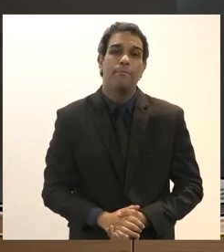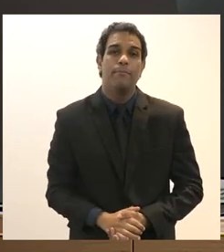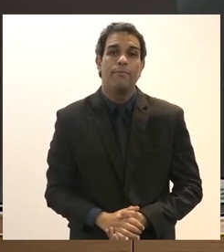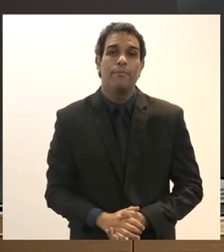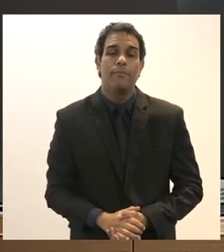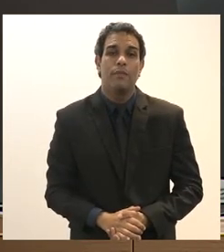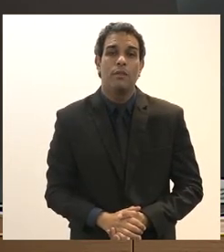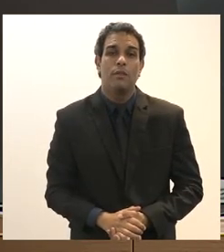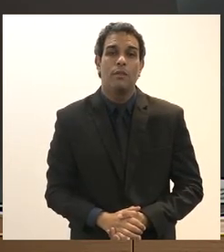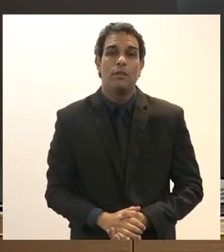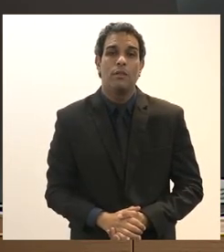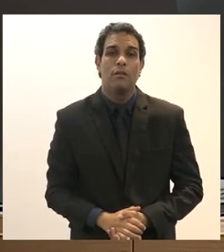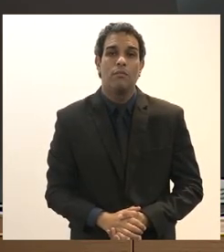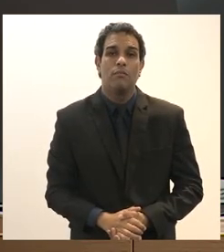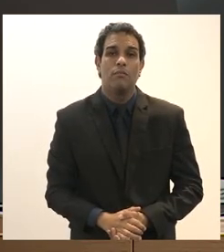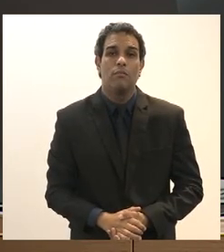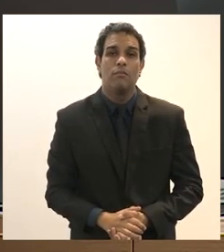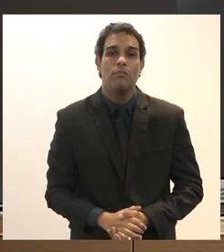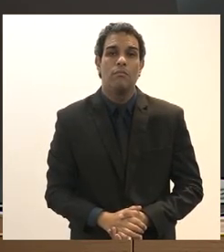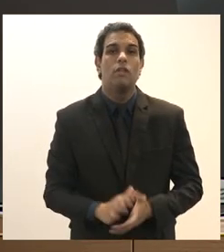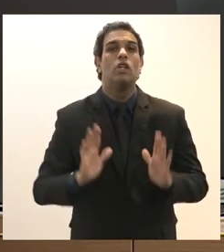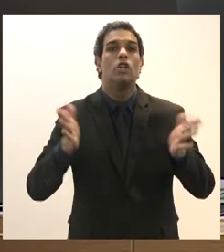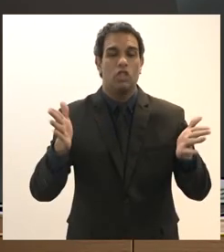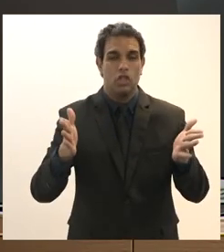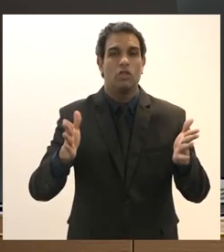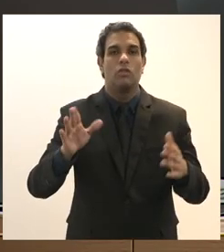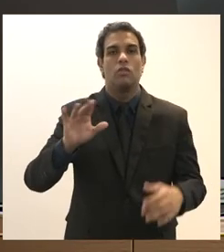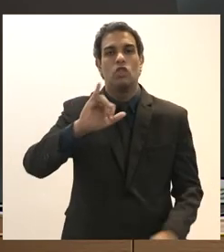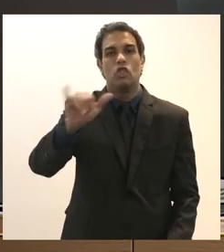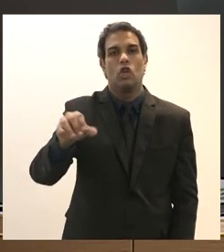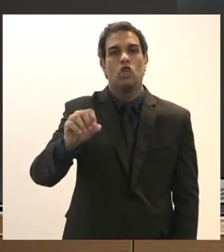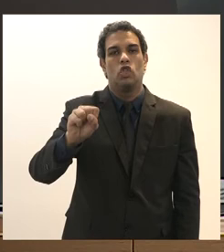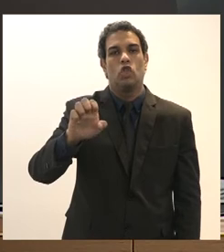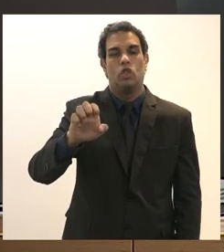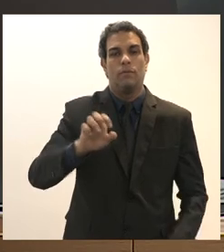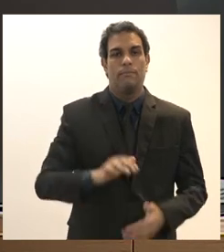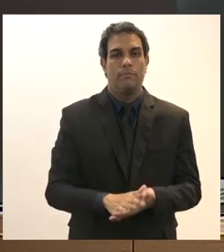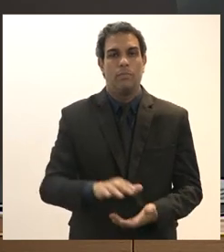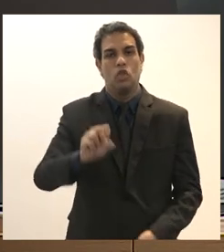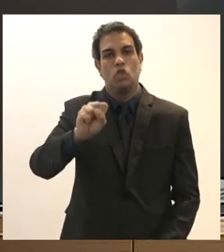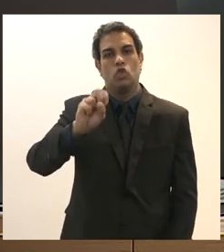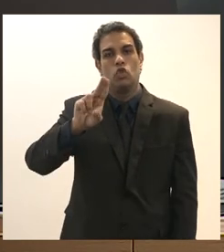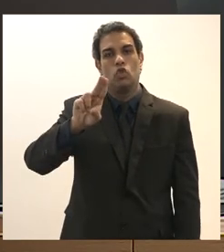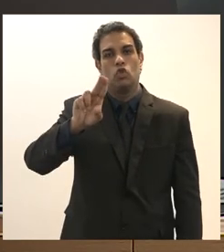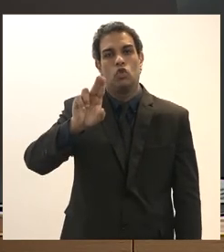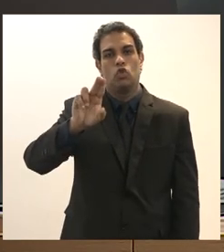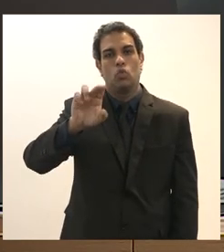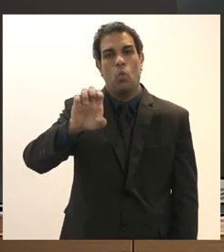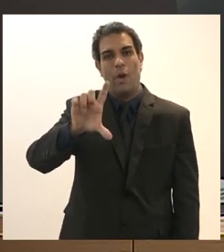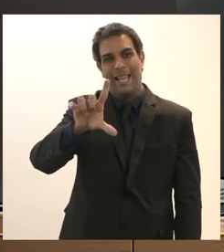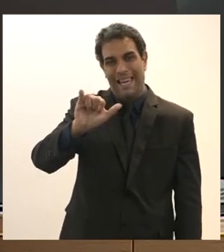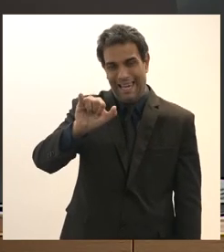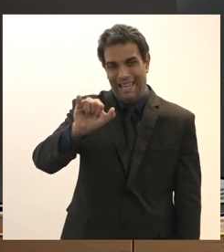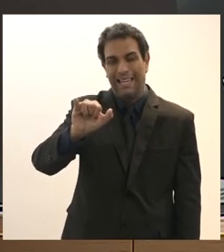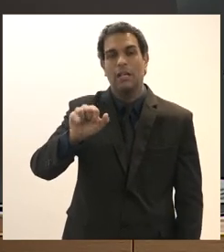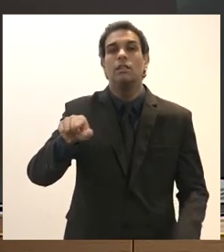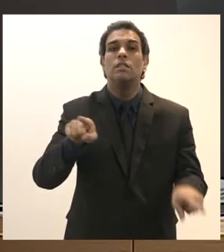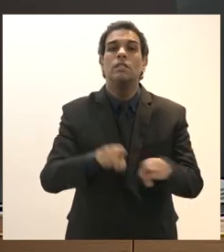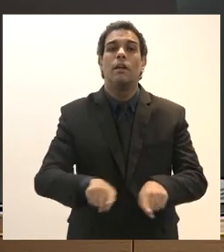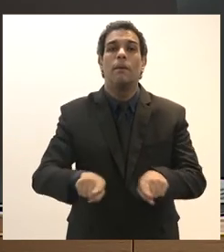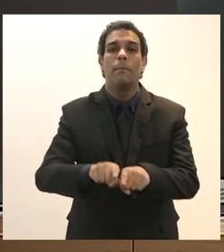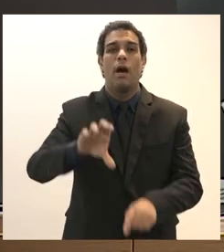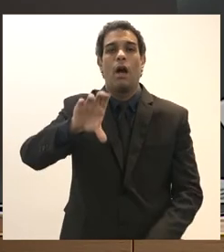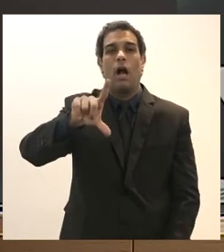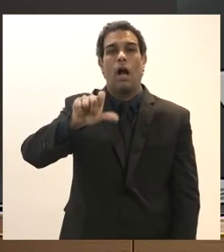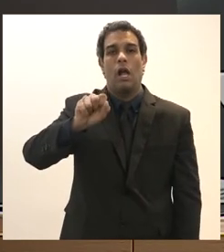Sintect esteve aqui José Ricardo Suli Suli o Biratã José de Sousa Cláudio Rocha